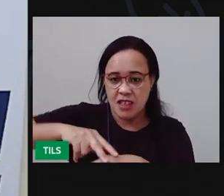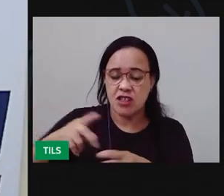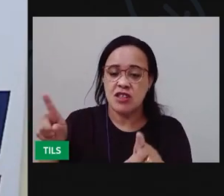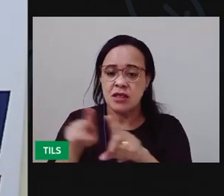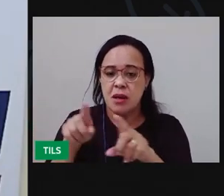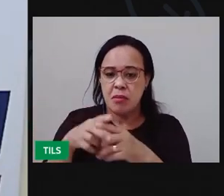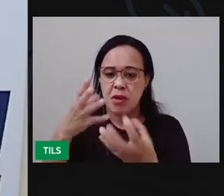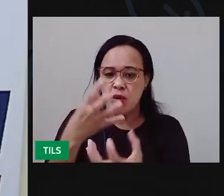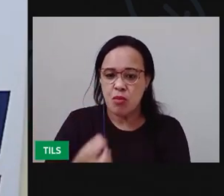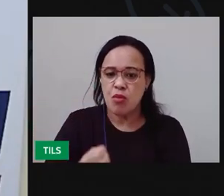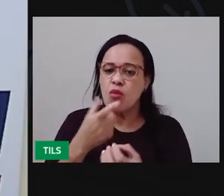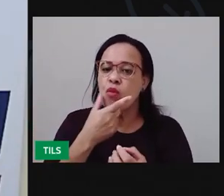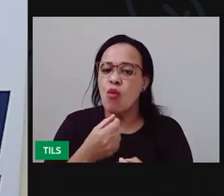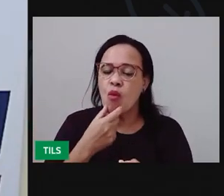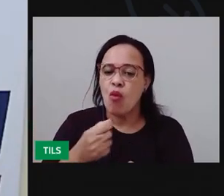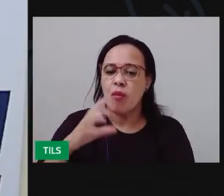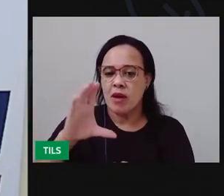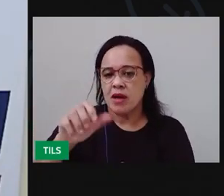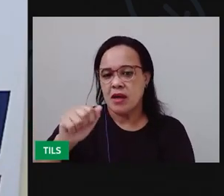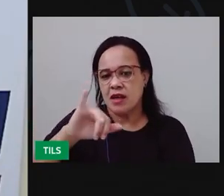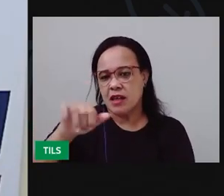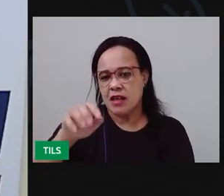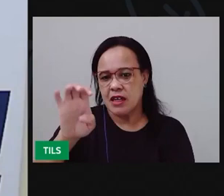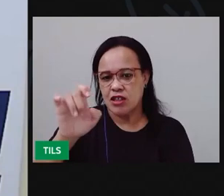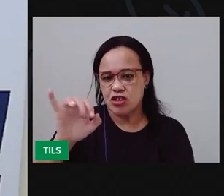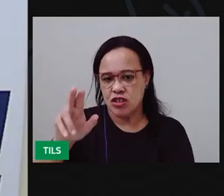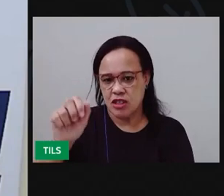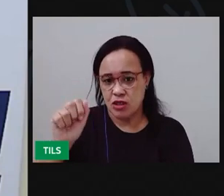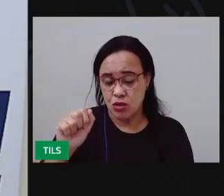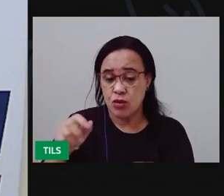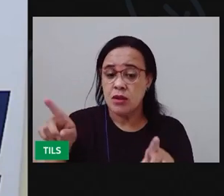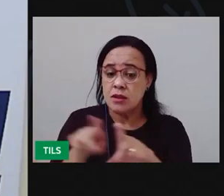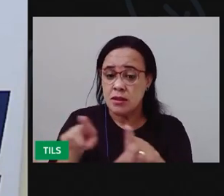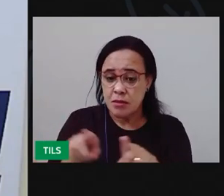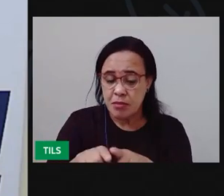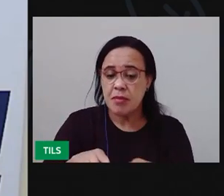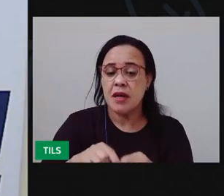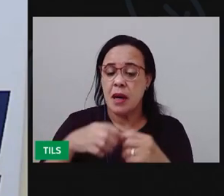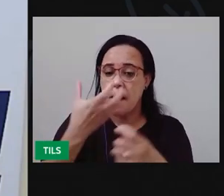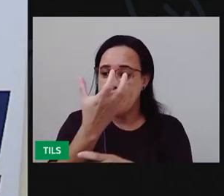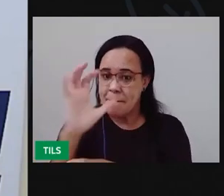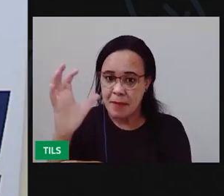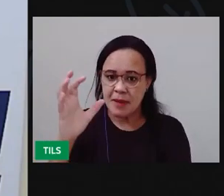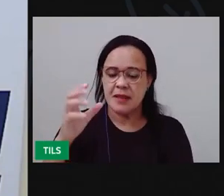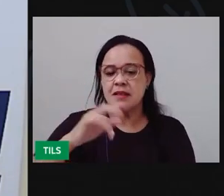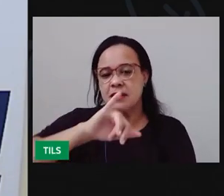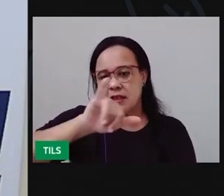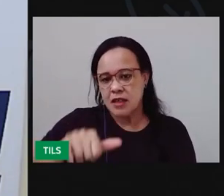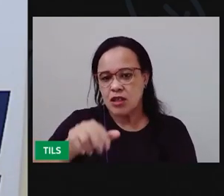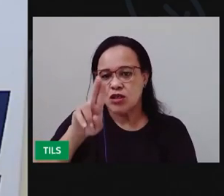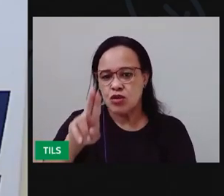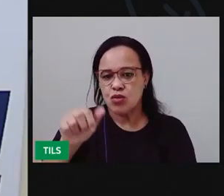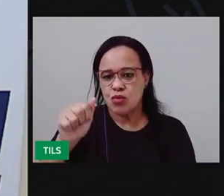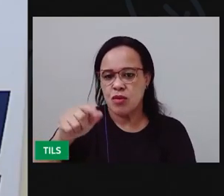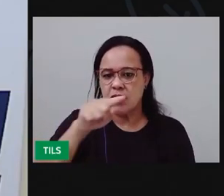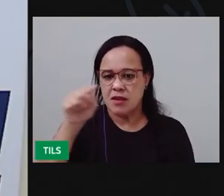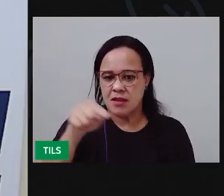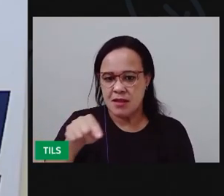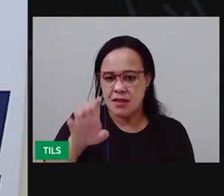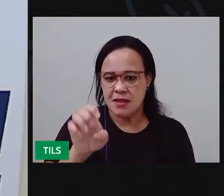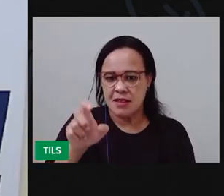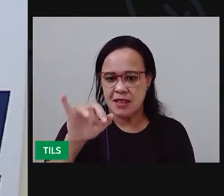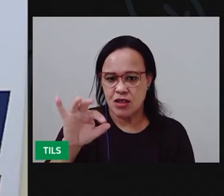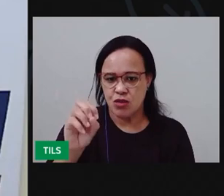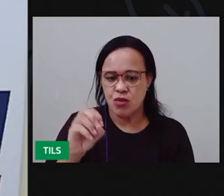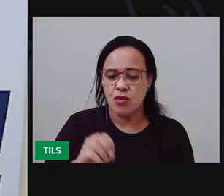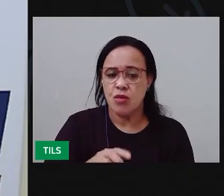a raiz do alastrado e a copa do juazeiro. Nosso sertão do vaqueiro, vaquejado a gado e ovelha.